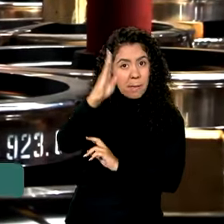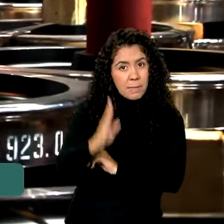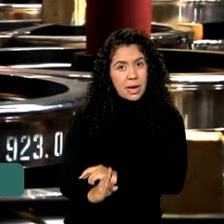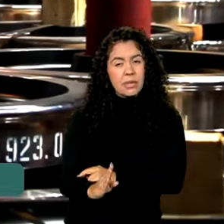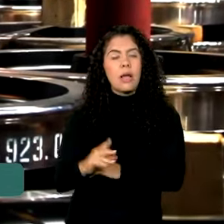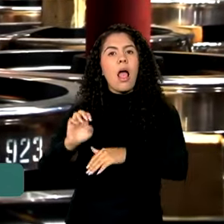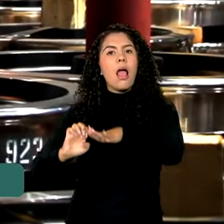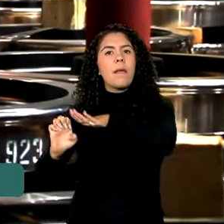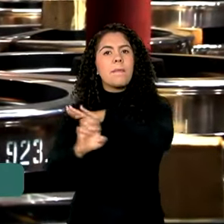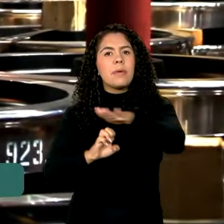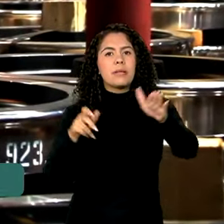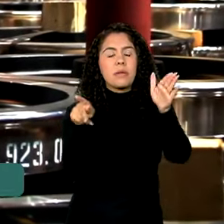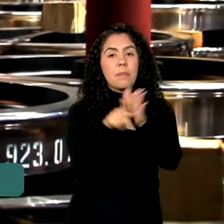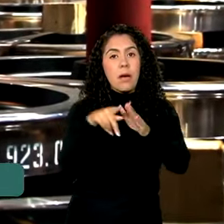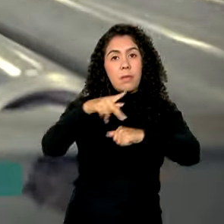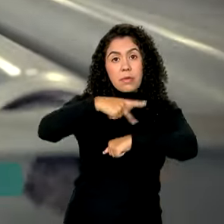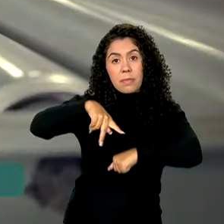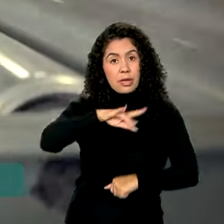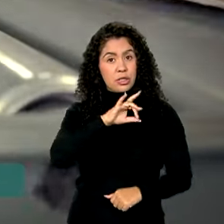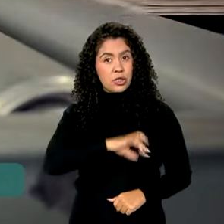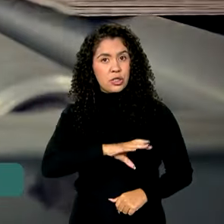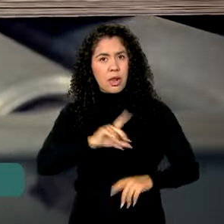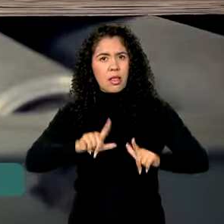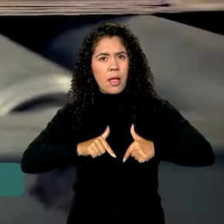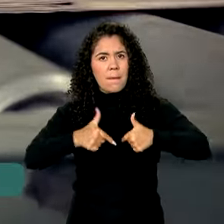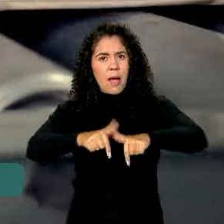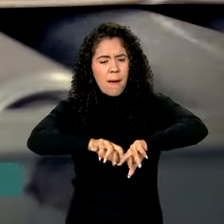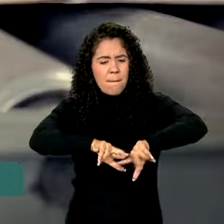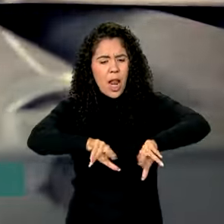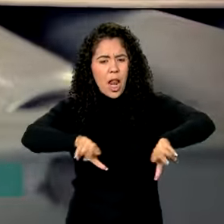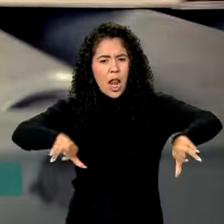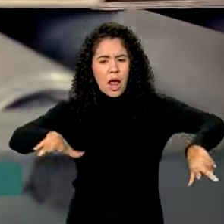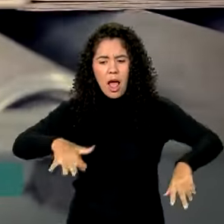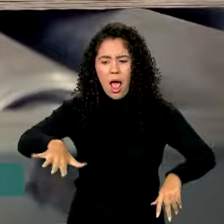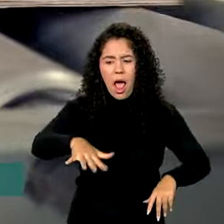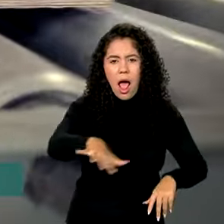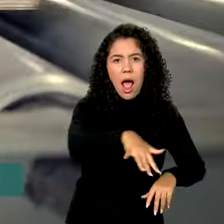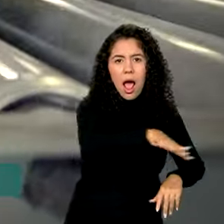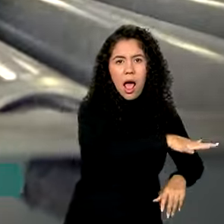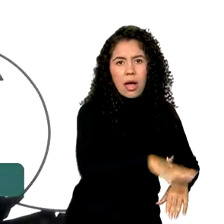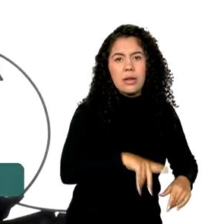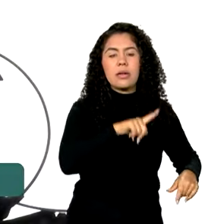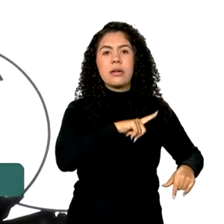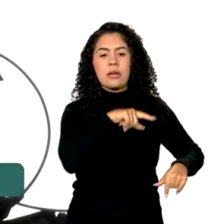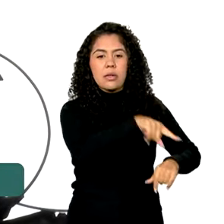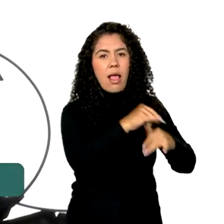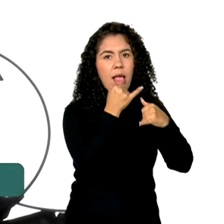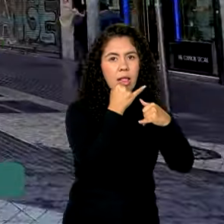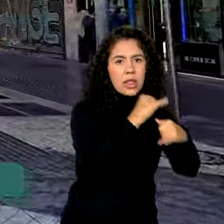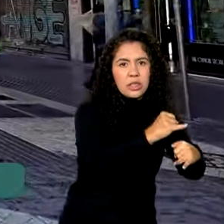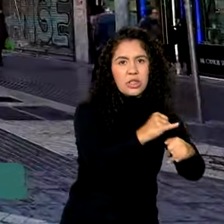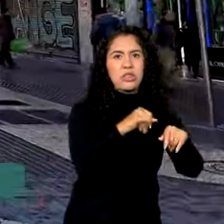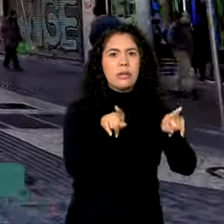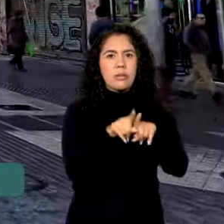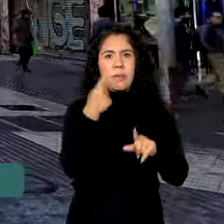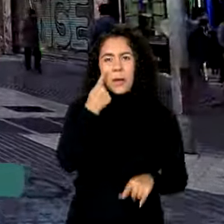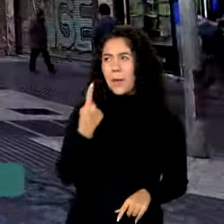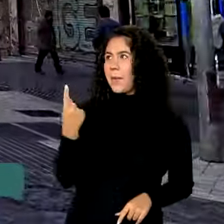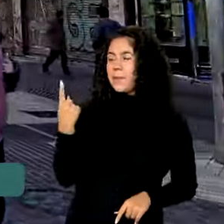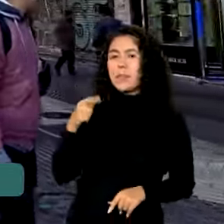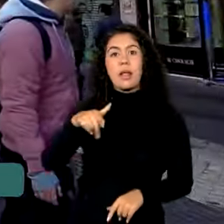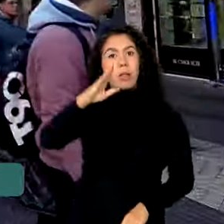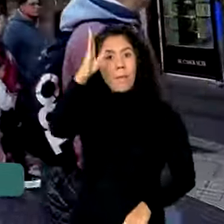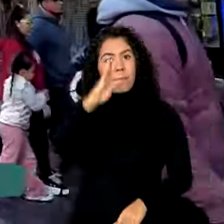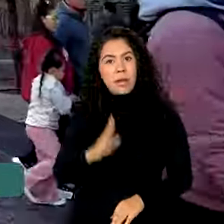atuam em diversas áreas, como papel e celulose, varejo e energia. Já o Brasil